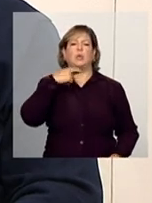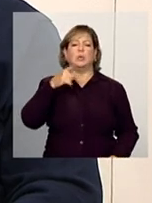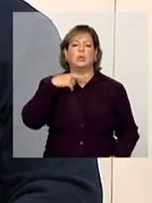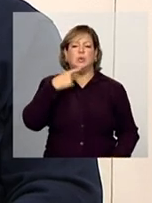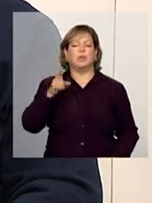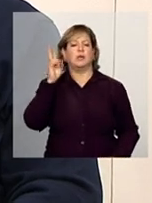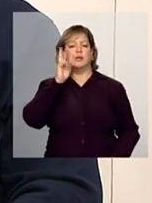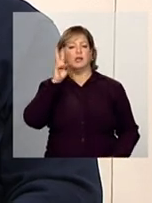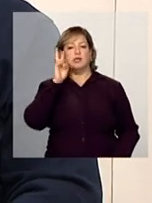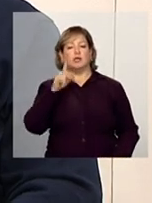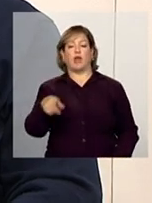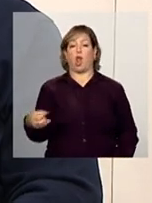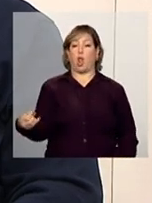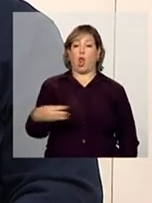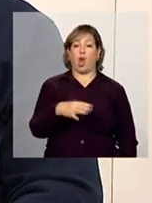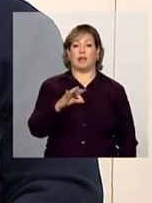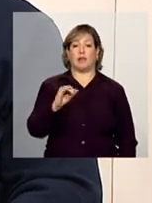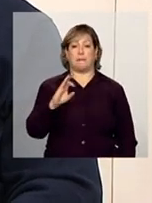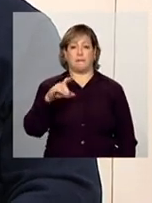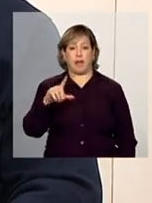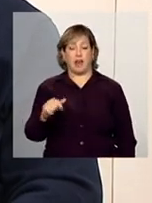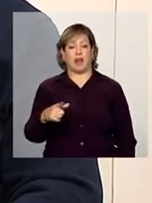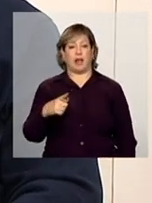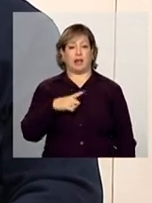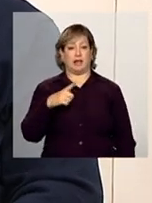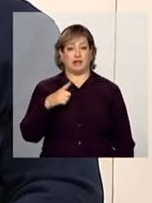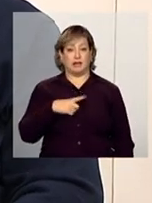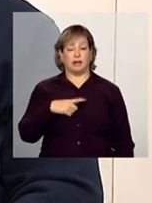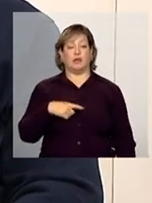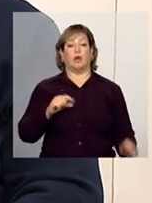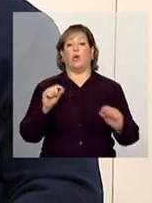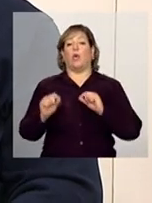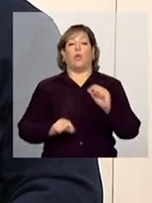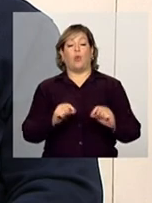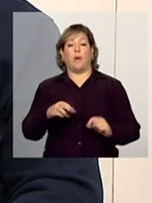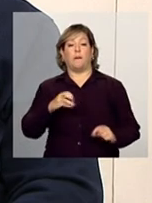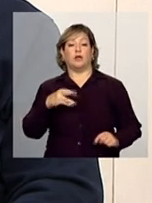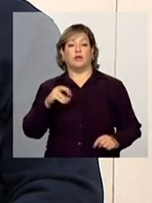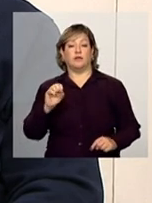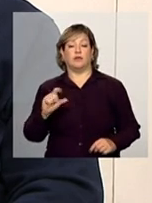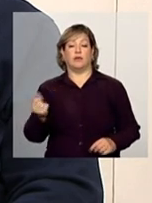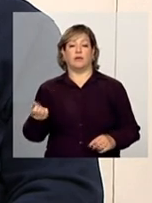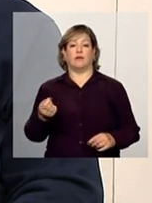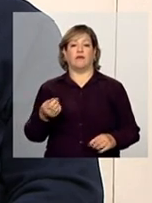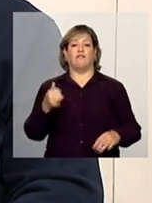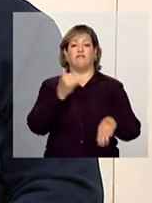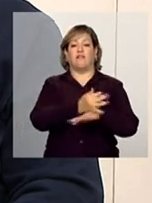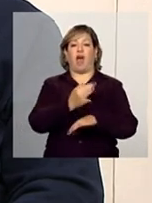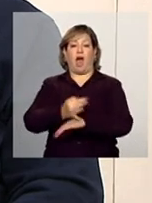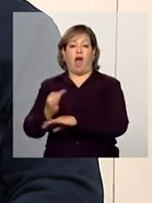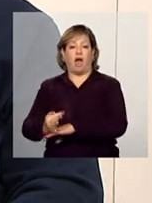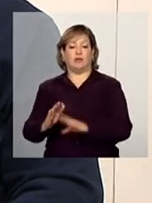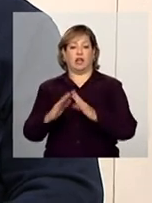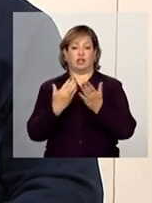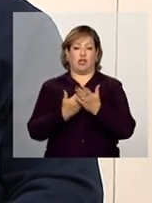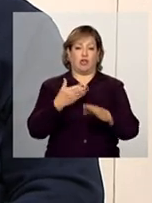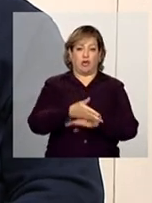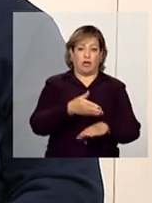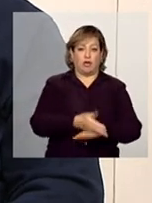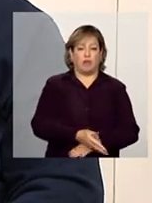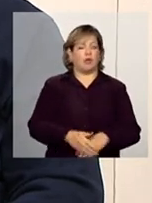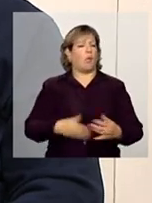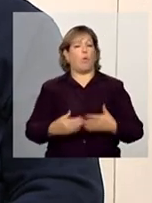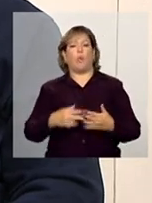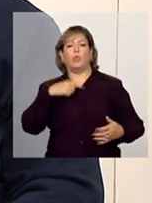relação à nova tabela indicativa dos motivos da baixa frequência ou com relação ao acompanhamento da educação como um todo,